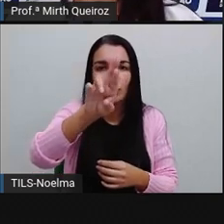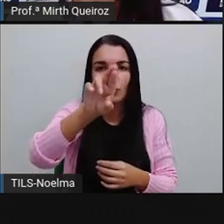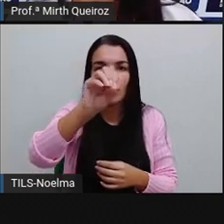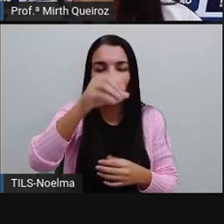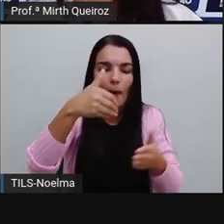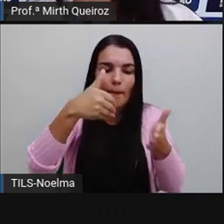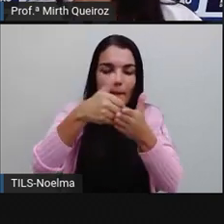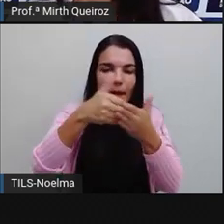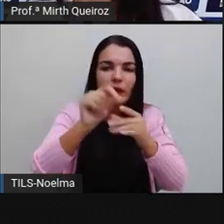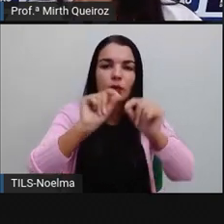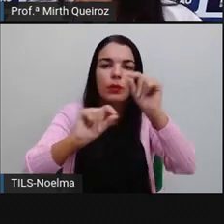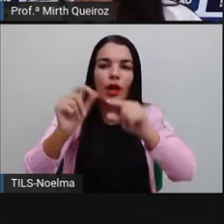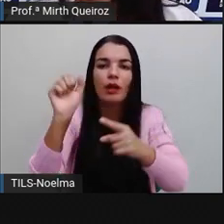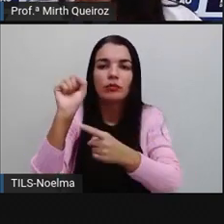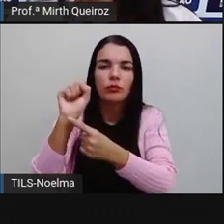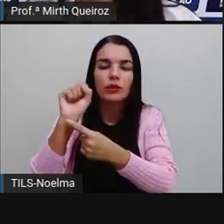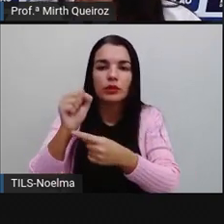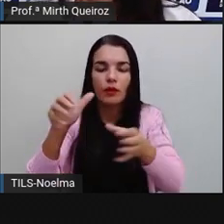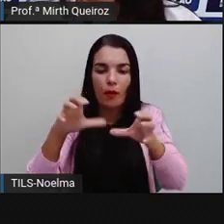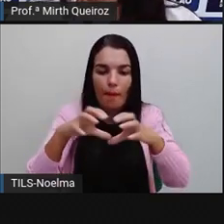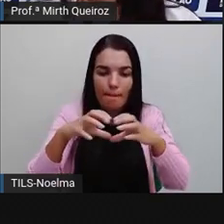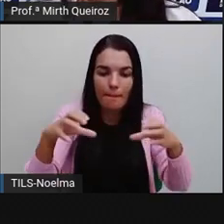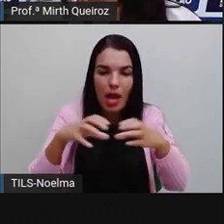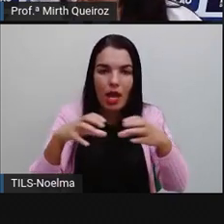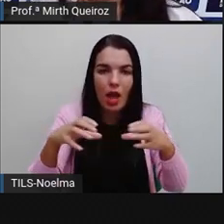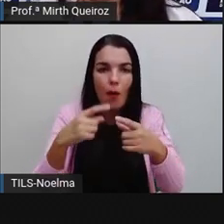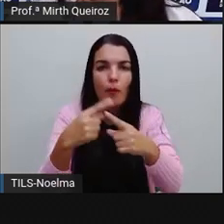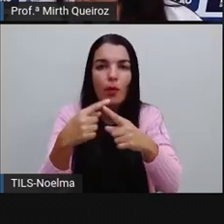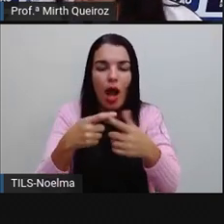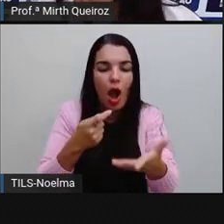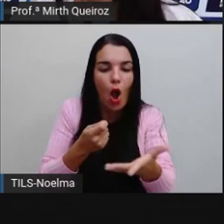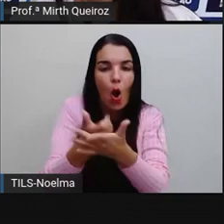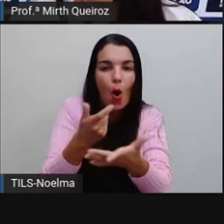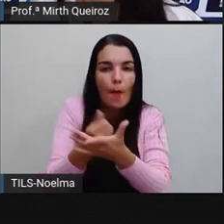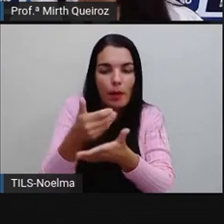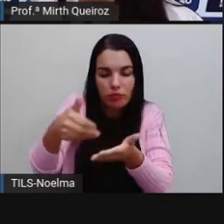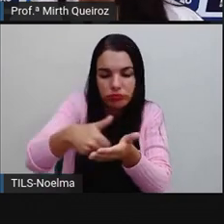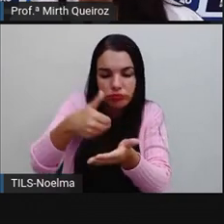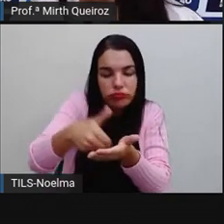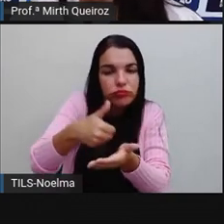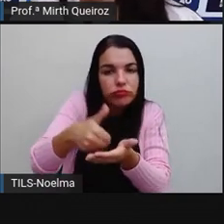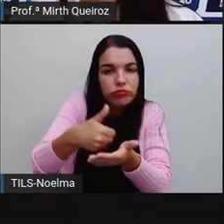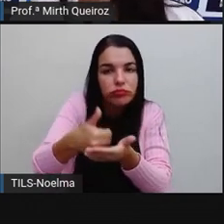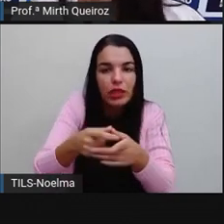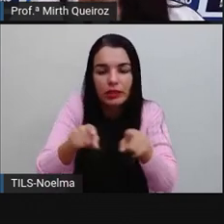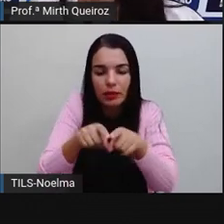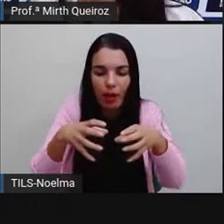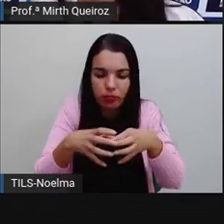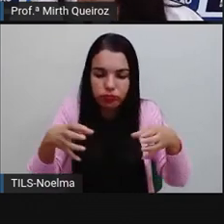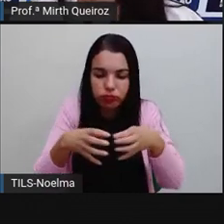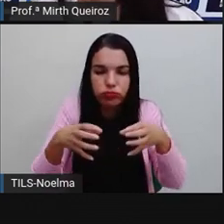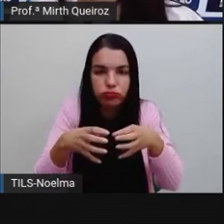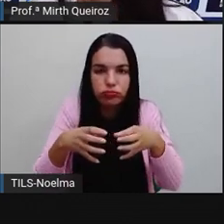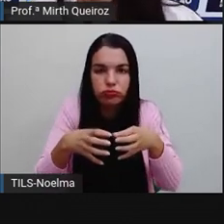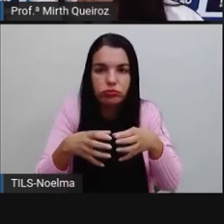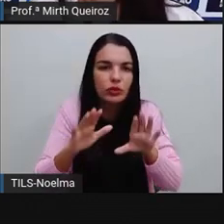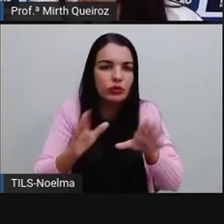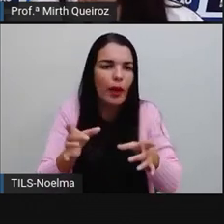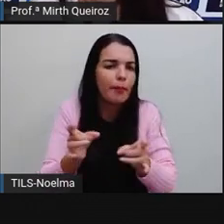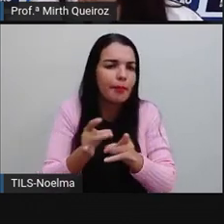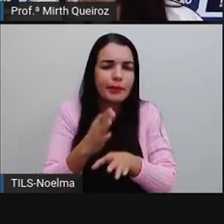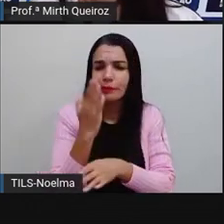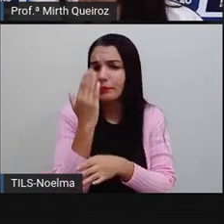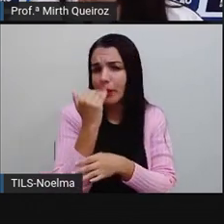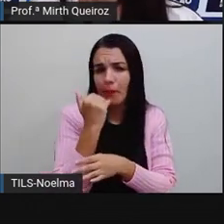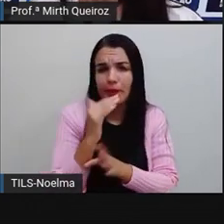próximo, que seria o quê? Melão maduro. Comprei abacate e melão. Melão maduro. Melão maduro. Se maduro está